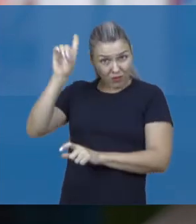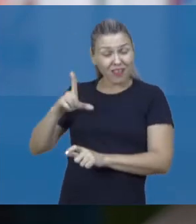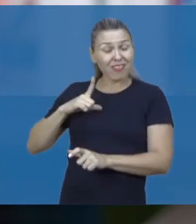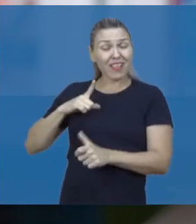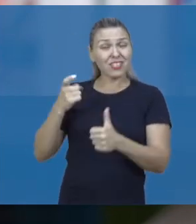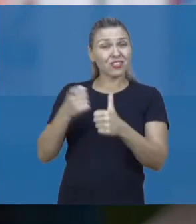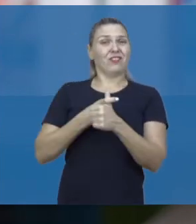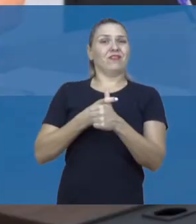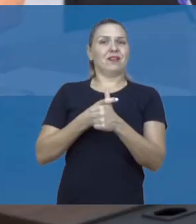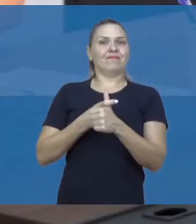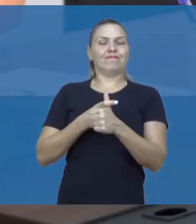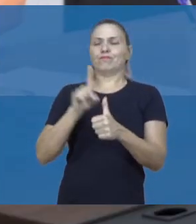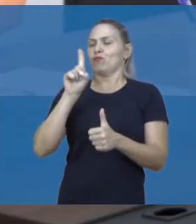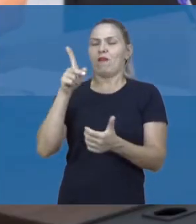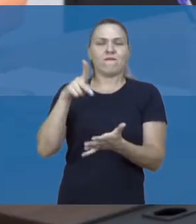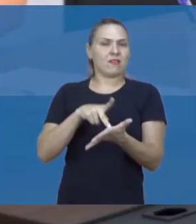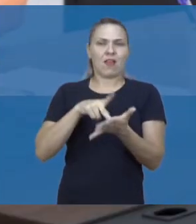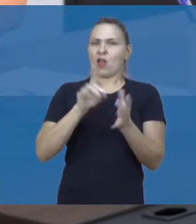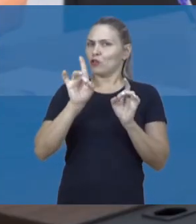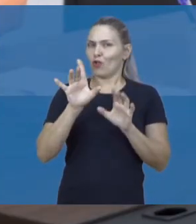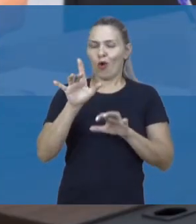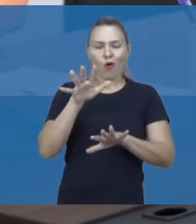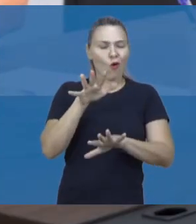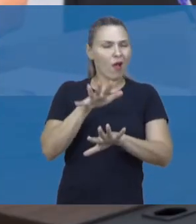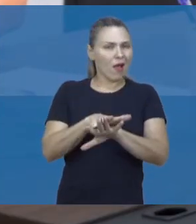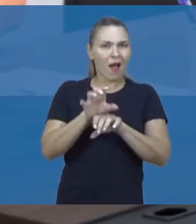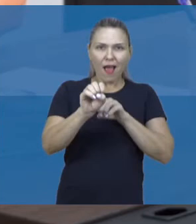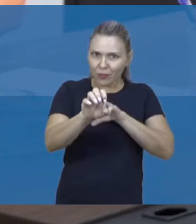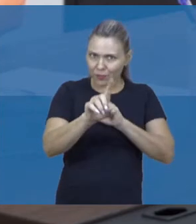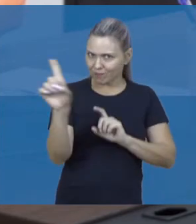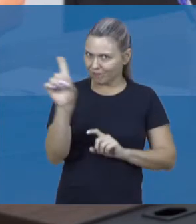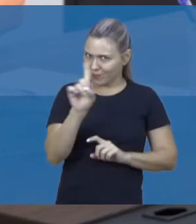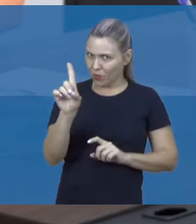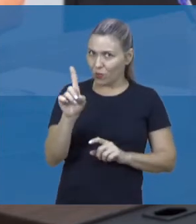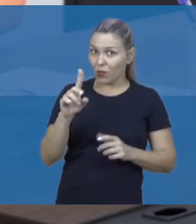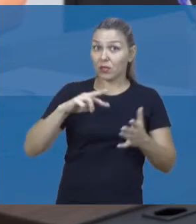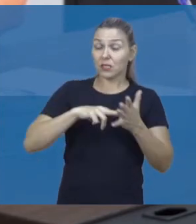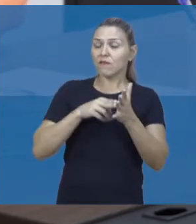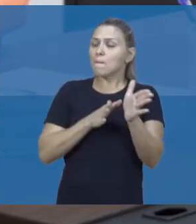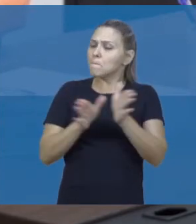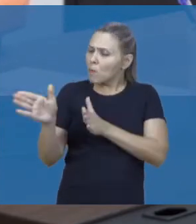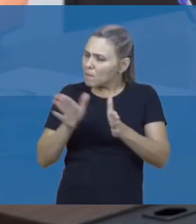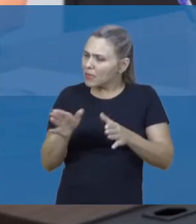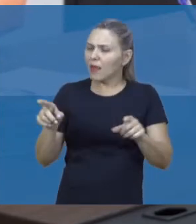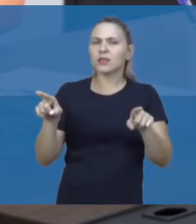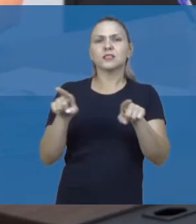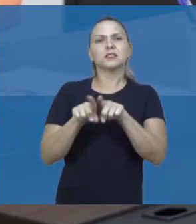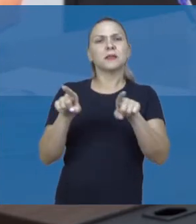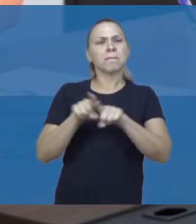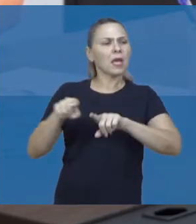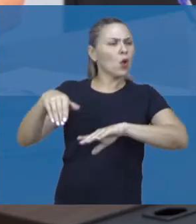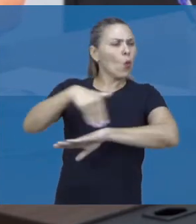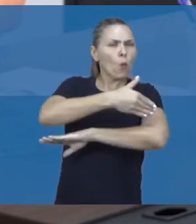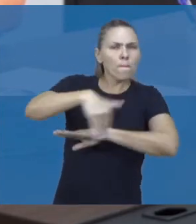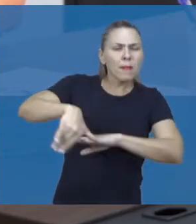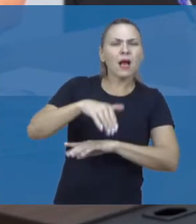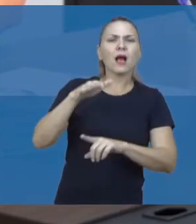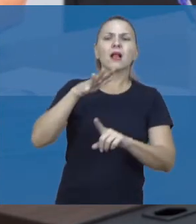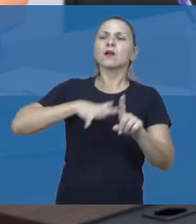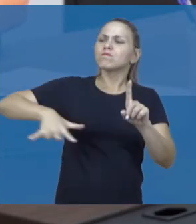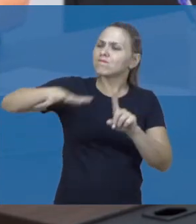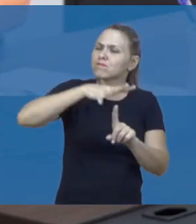Isso não é verdade. E o que é acessibilidade e participação, se não mobilidade urbana, mobilidade social?